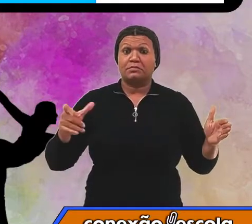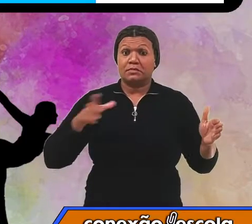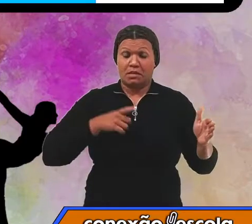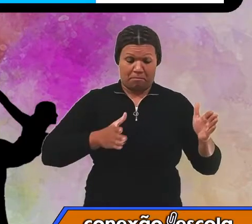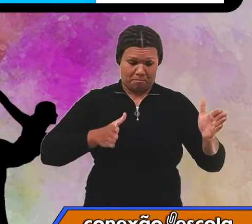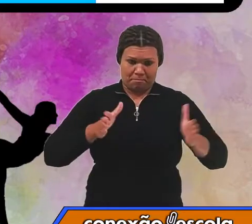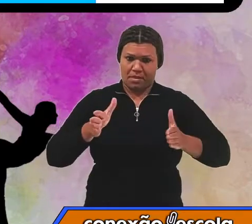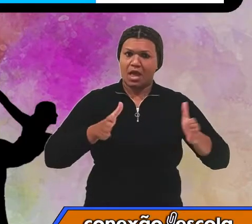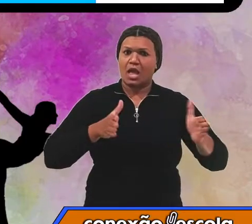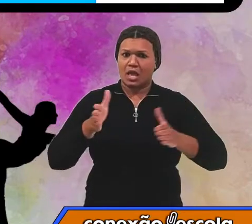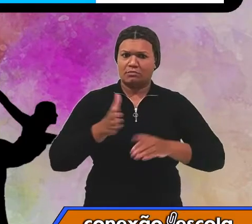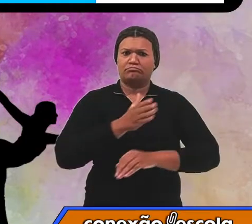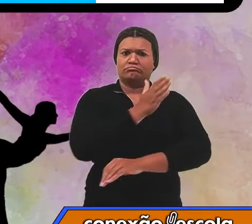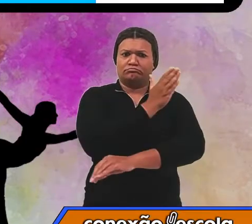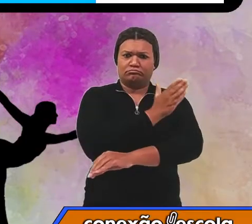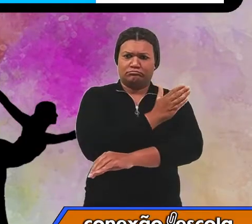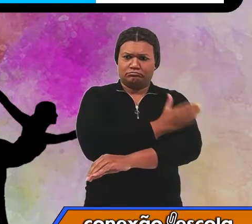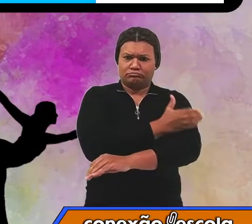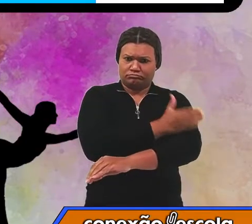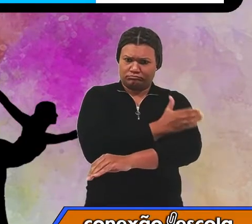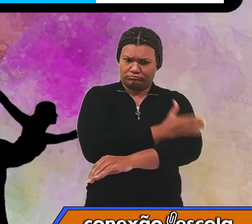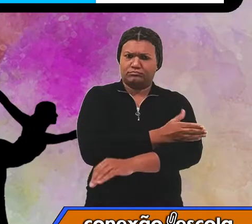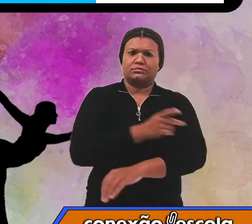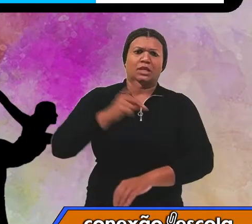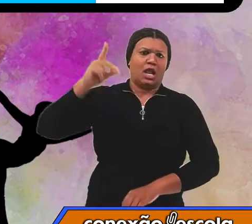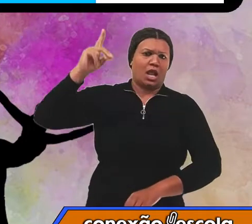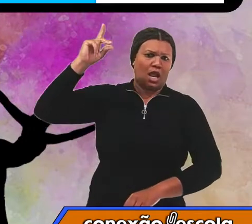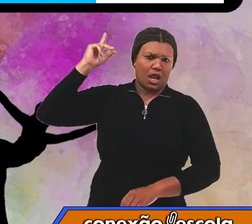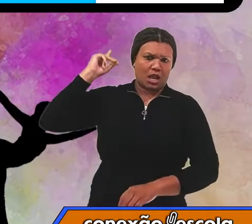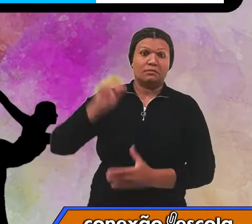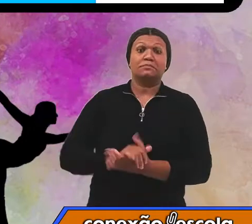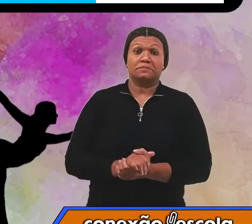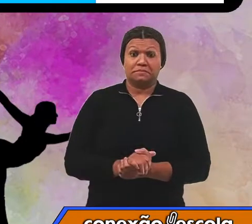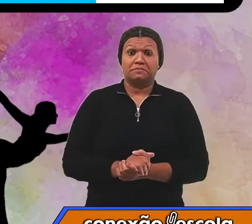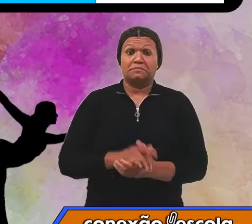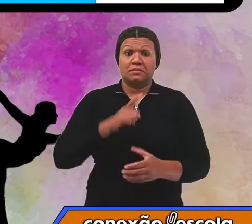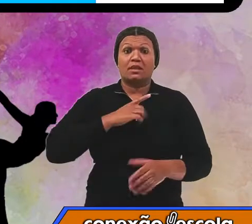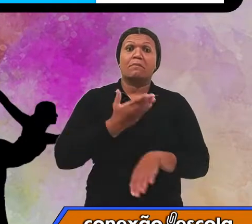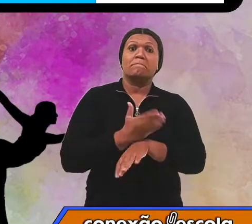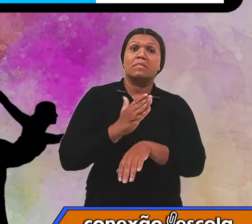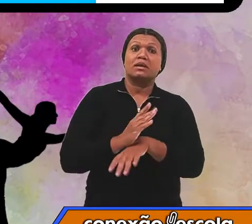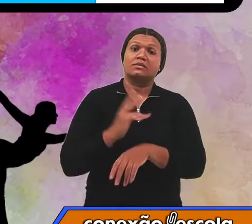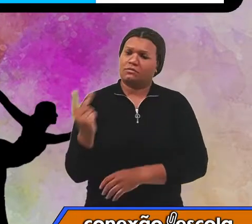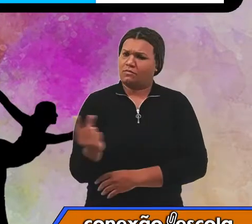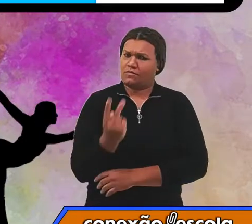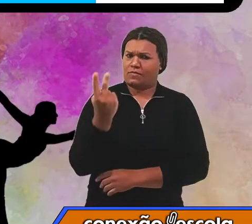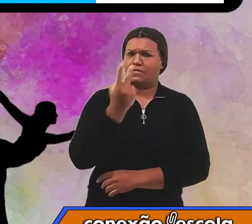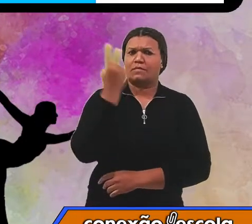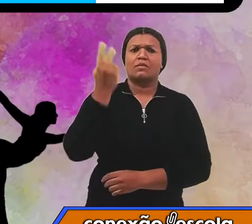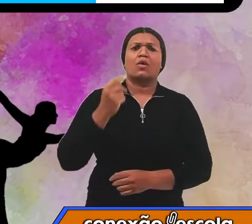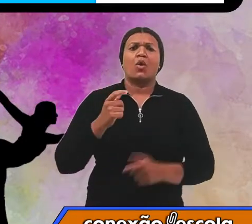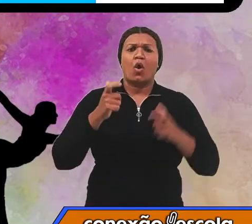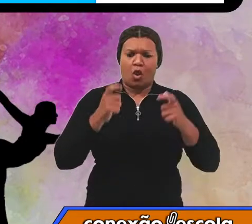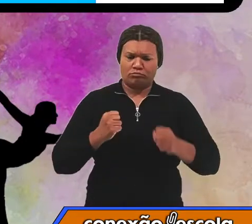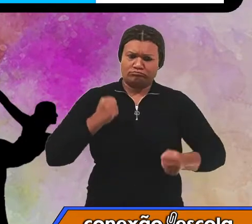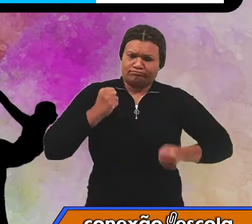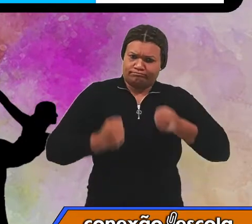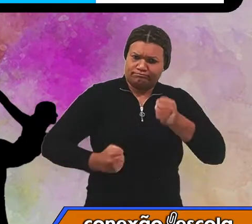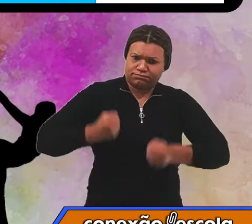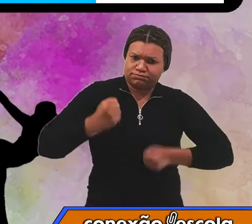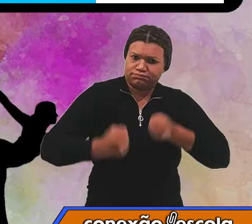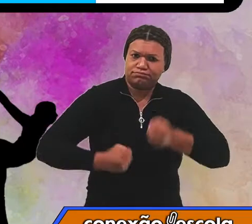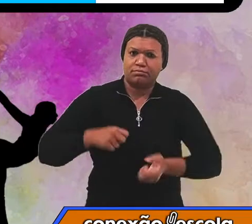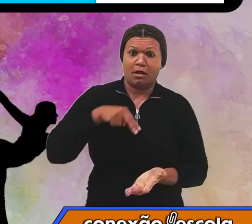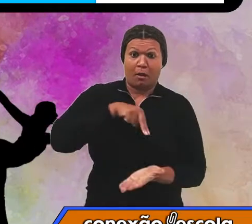-história e antiguidade, a ginástica foi uma prática valorizada, onde correr, saltar